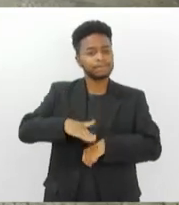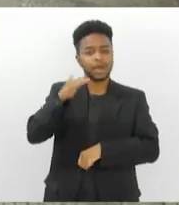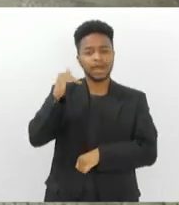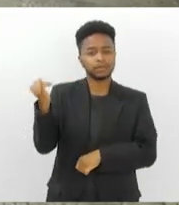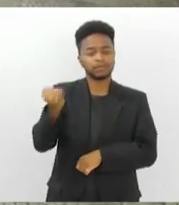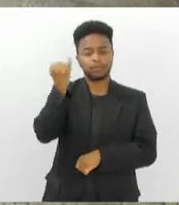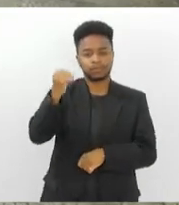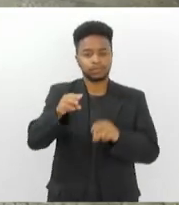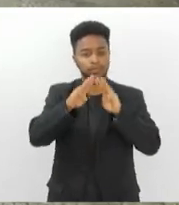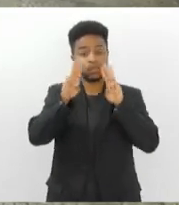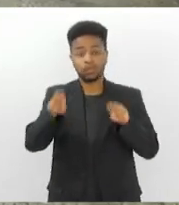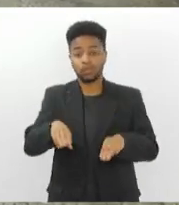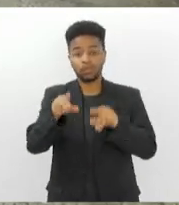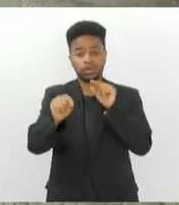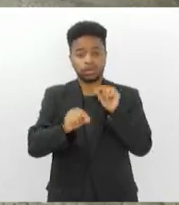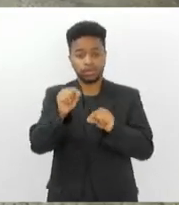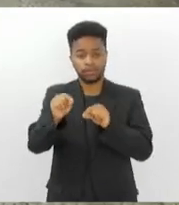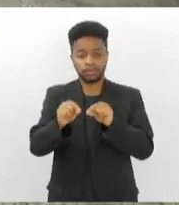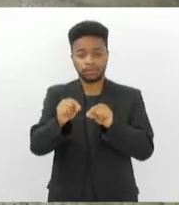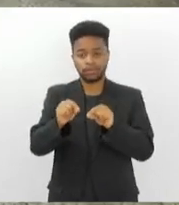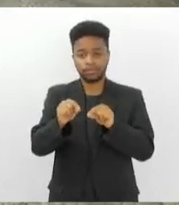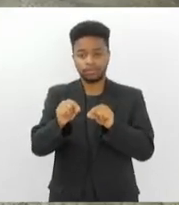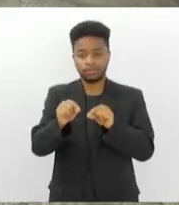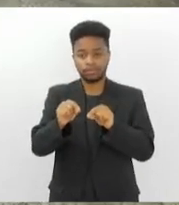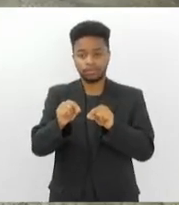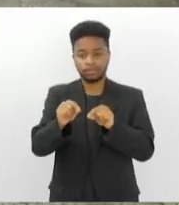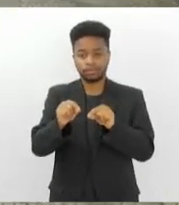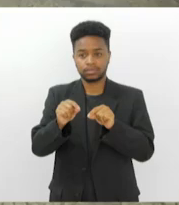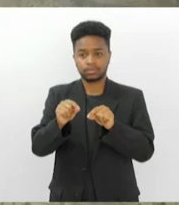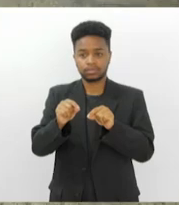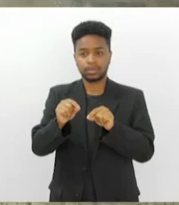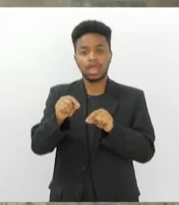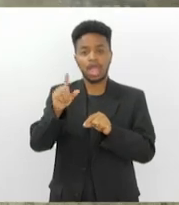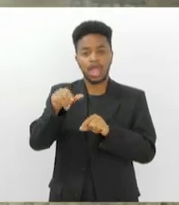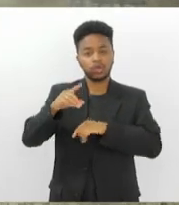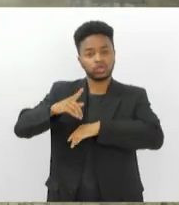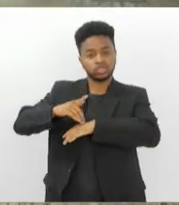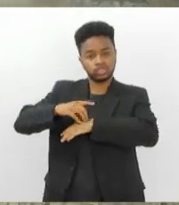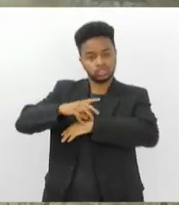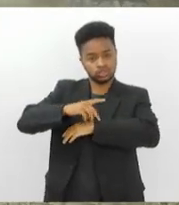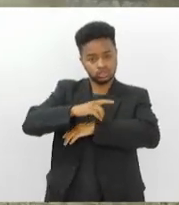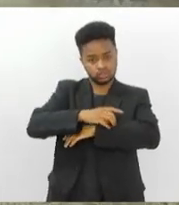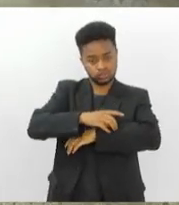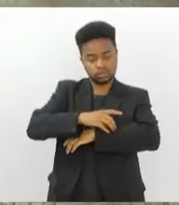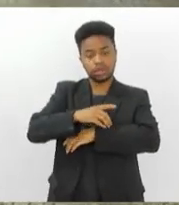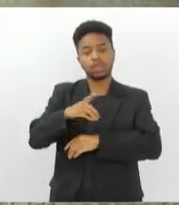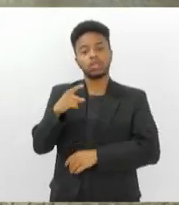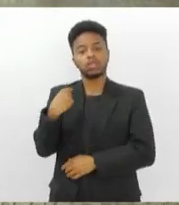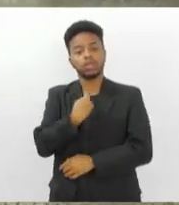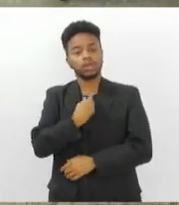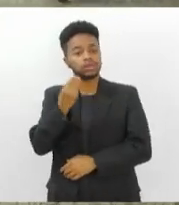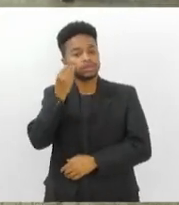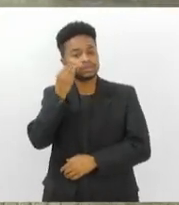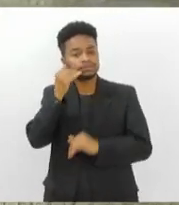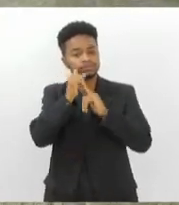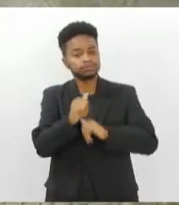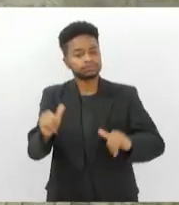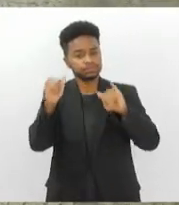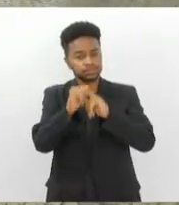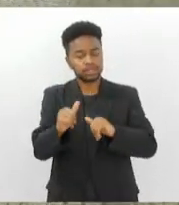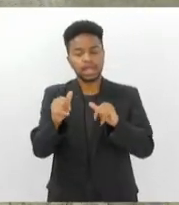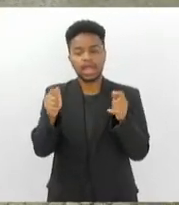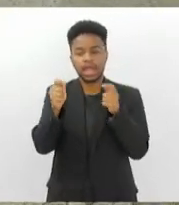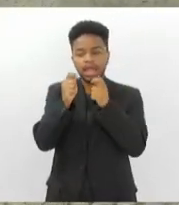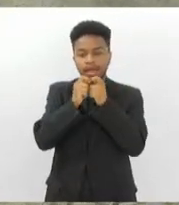do museu, que é o nosso Macha Caliçal de Topai, também chamado de Genoprata. Nós estamos com a campanha no ar, é uma